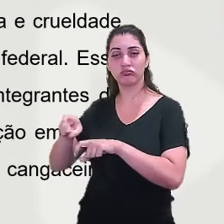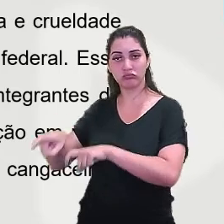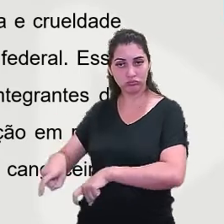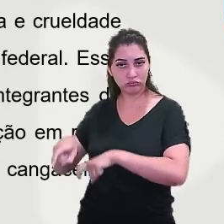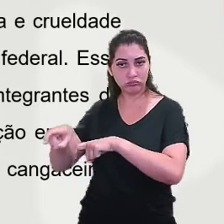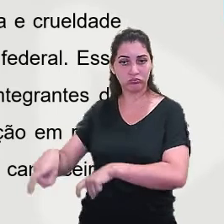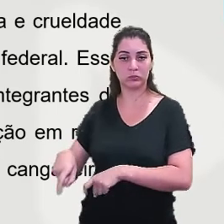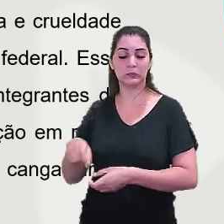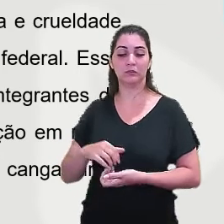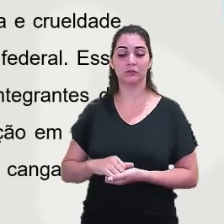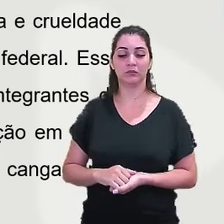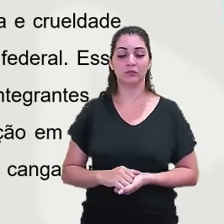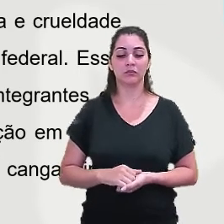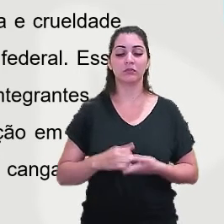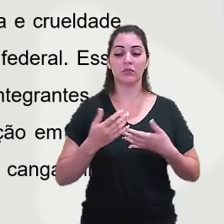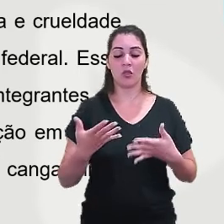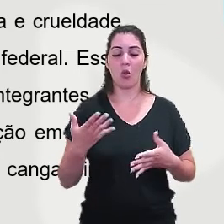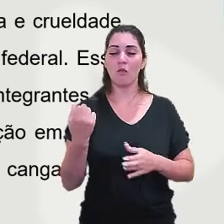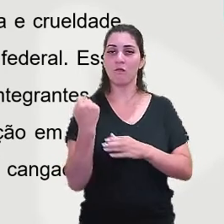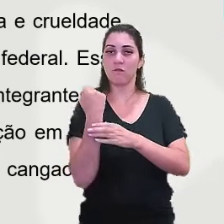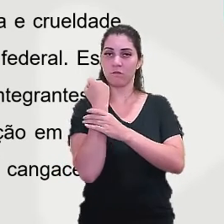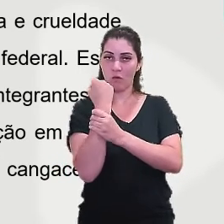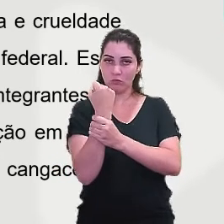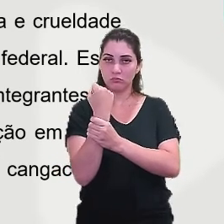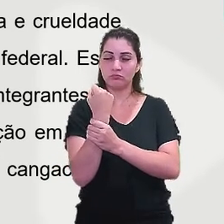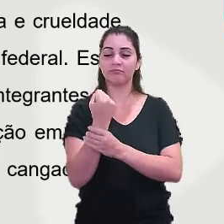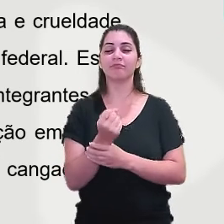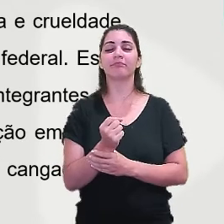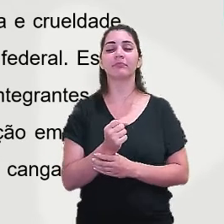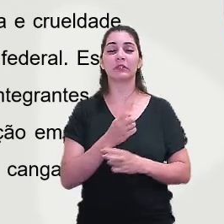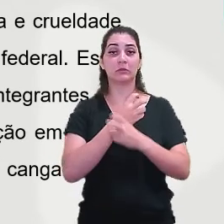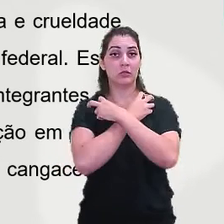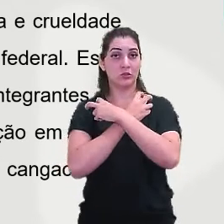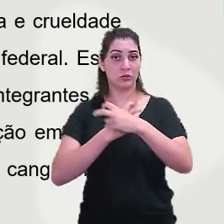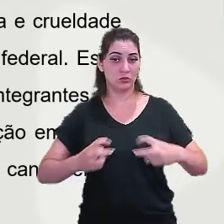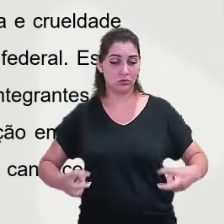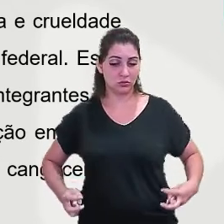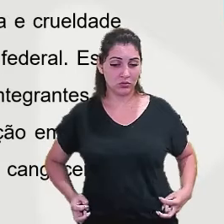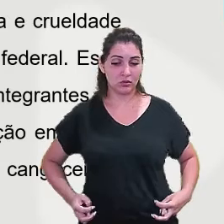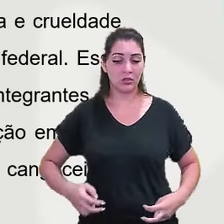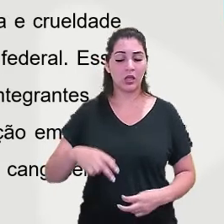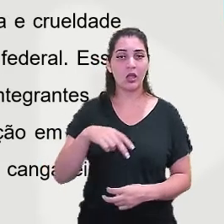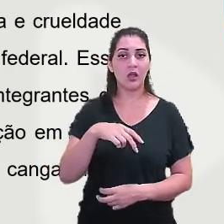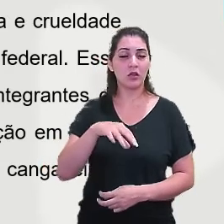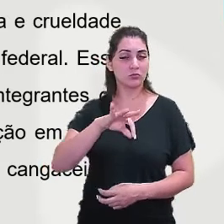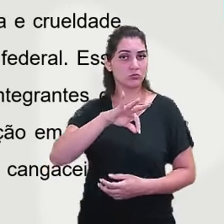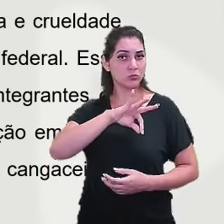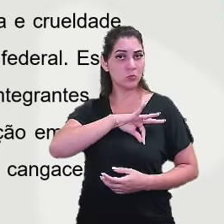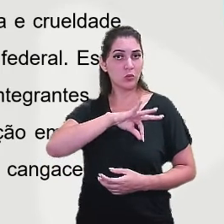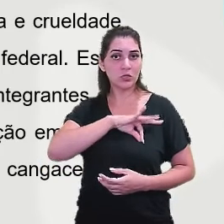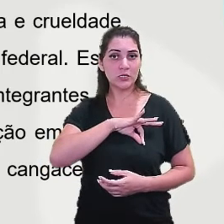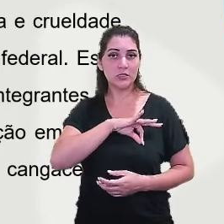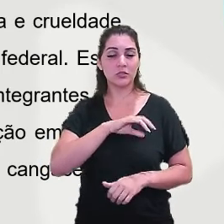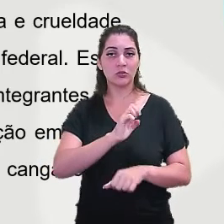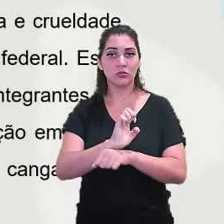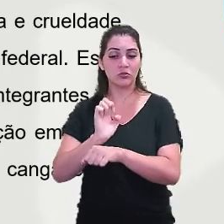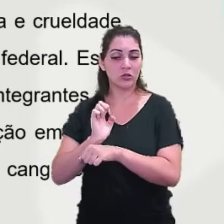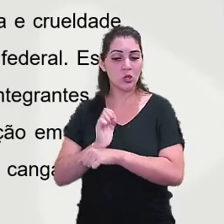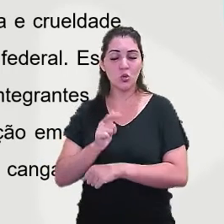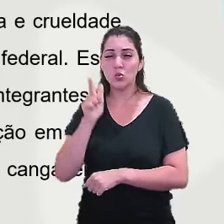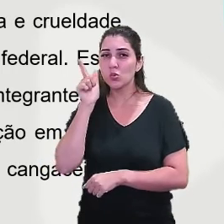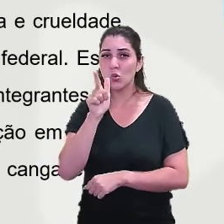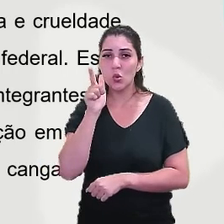Com o fortalecimento do cangaço, as polícias estaduais não conseguiram inibir as ações dos